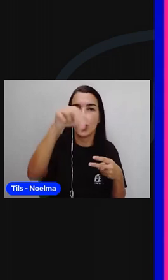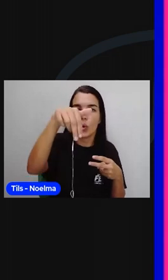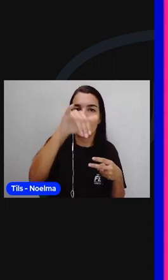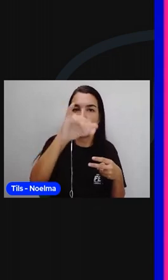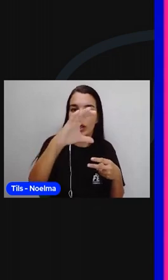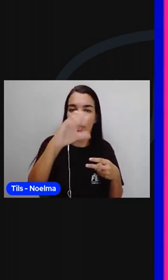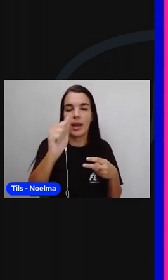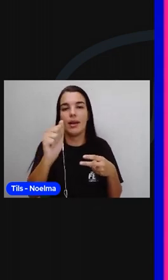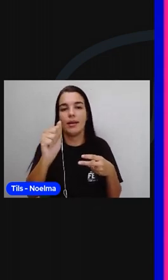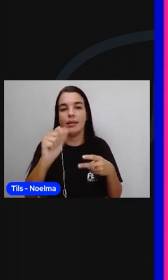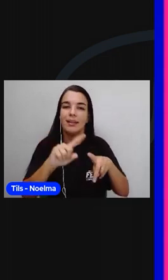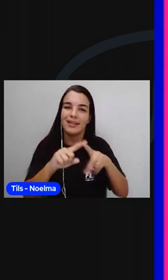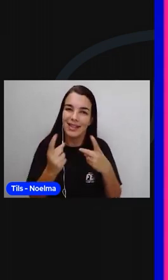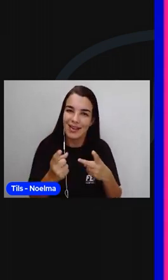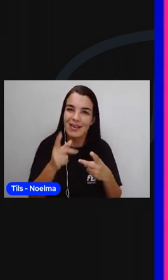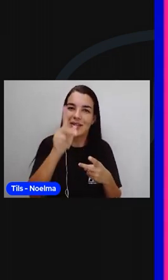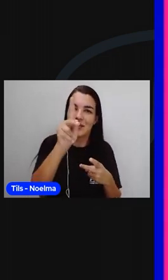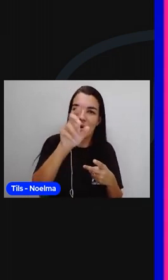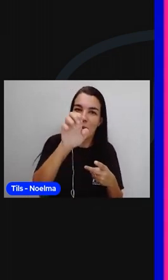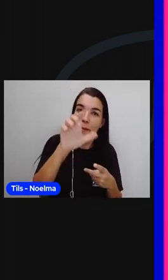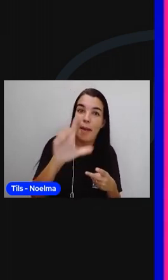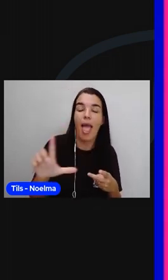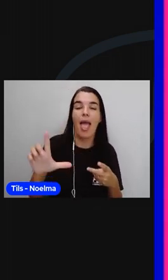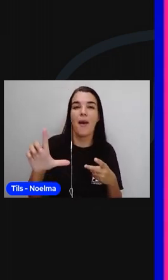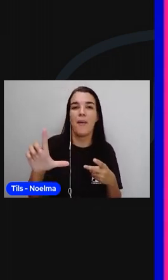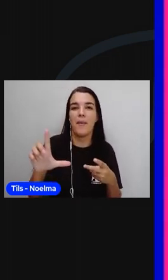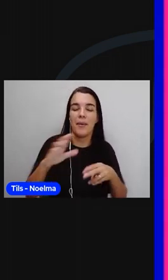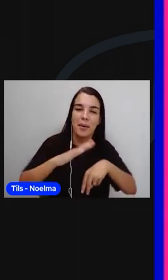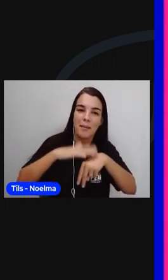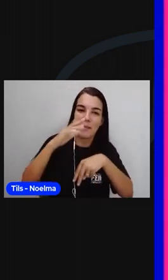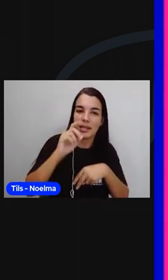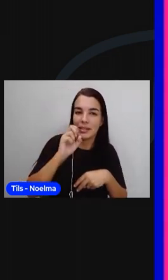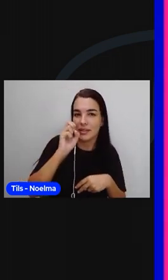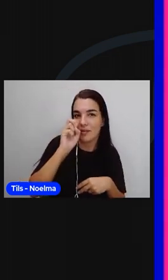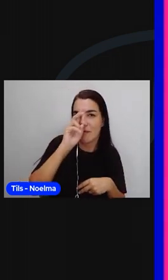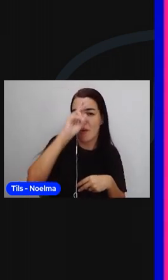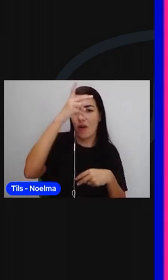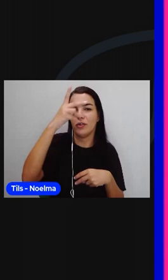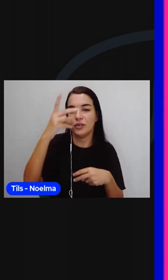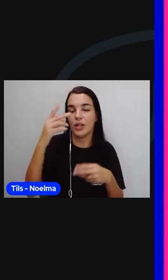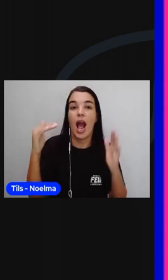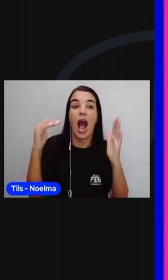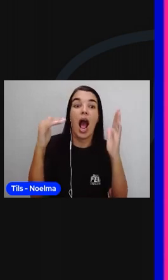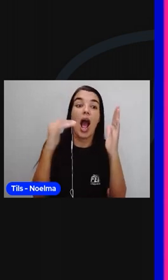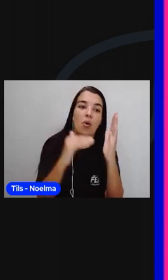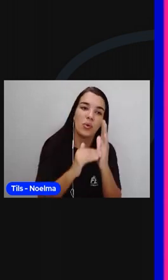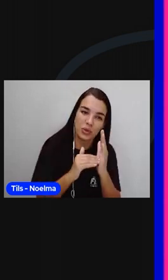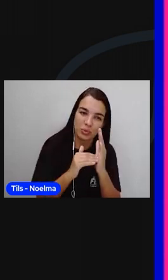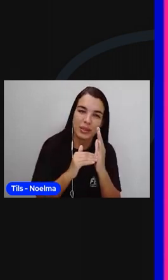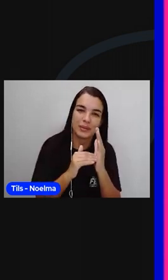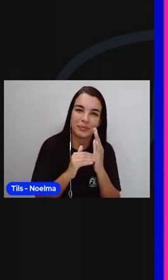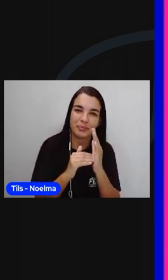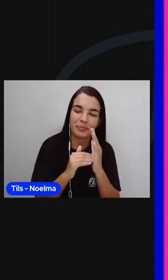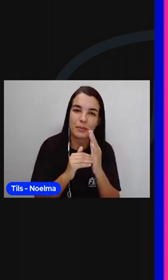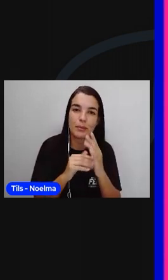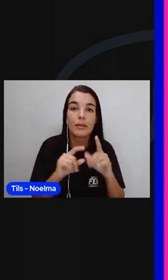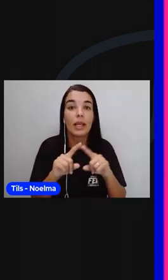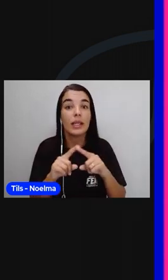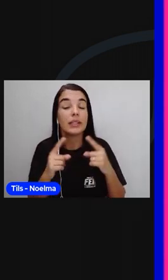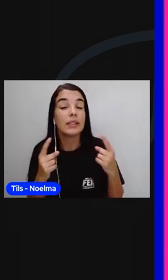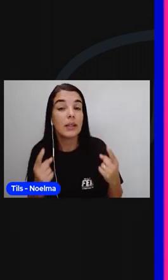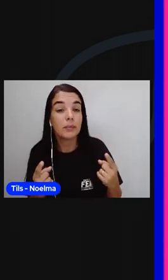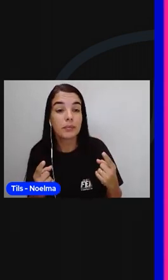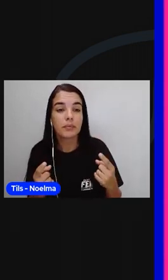é o pél, que é a última sílaba. Pa